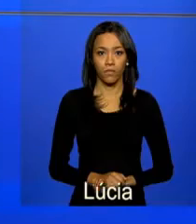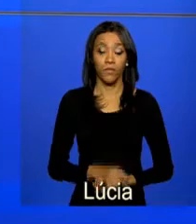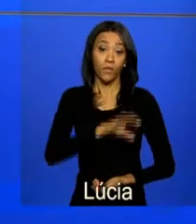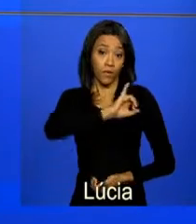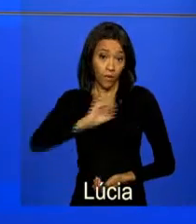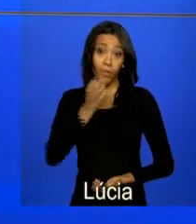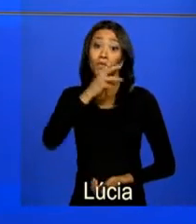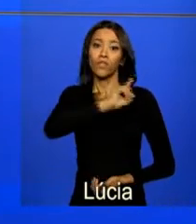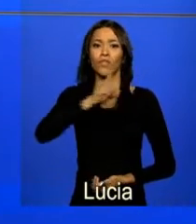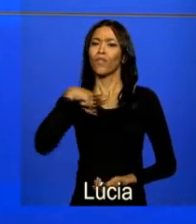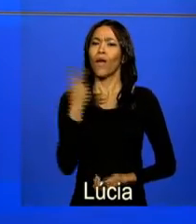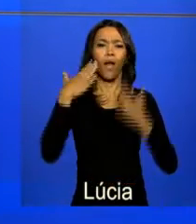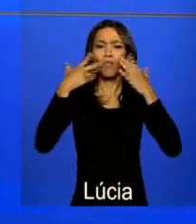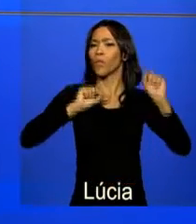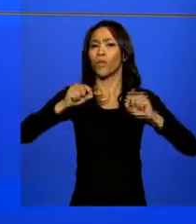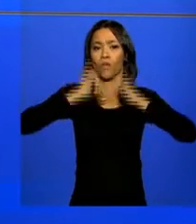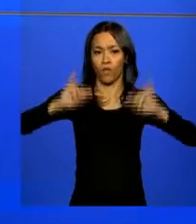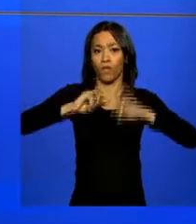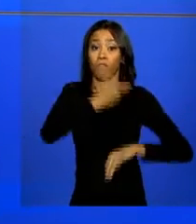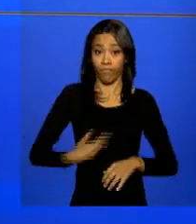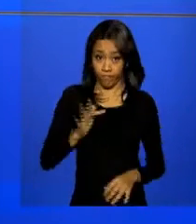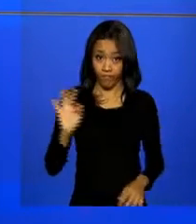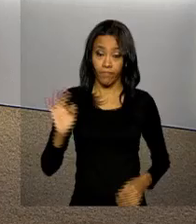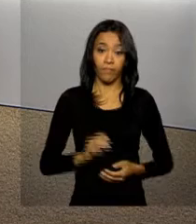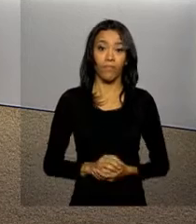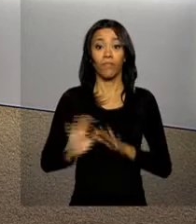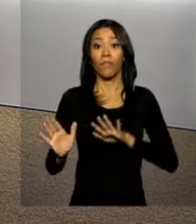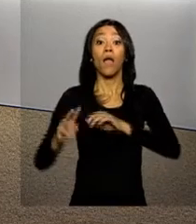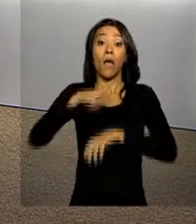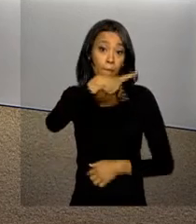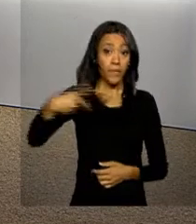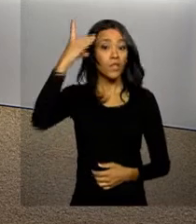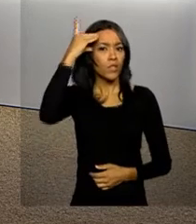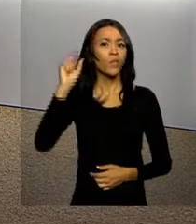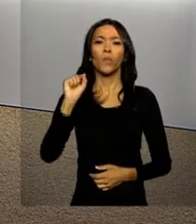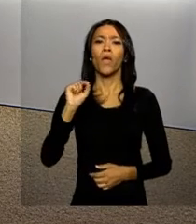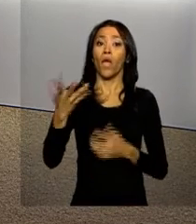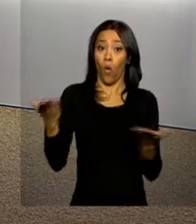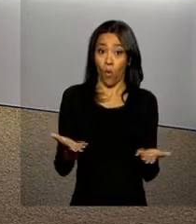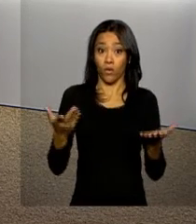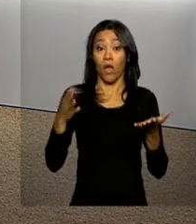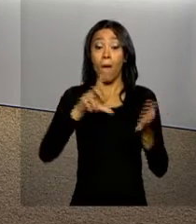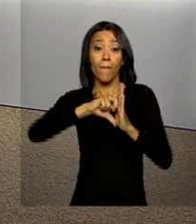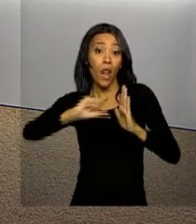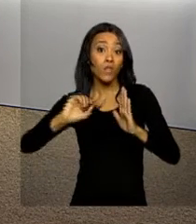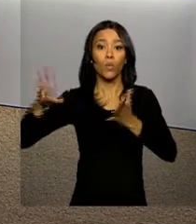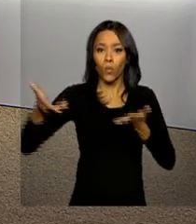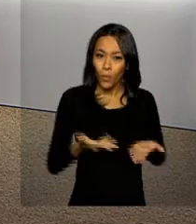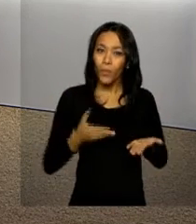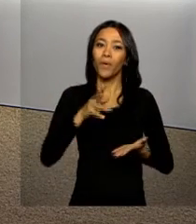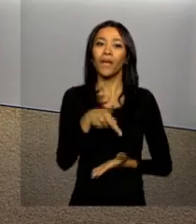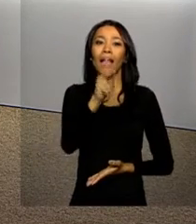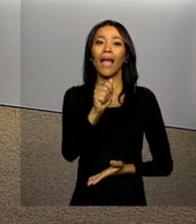Olá, bom dia. Estamos no ar com as notícias do governo federal. A presidenta Dilma Rousseff recebeu no Palácio do Planalto o